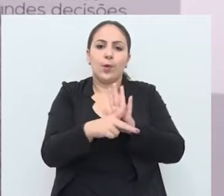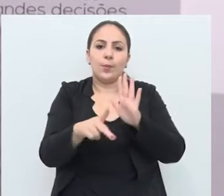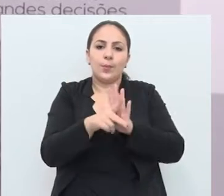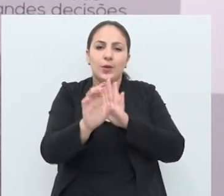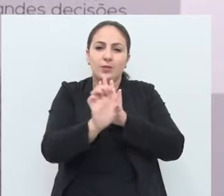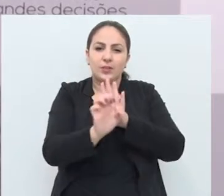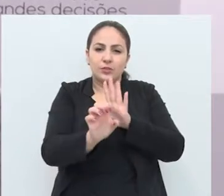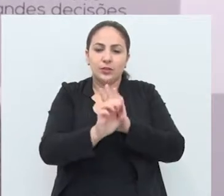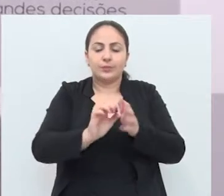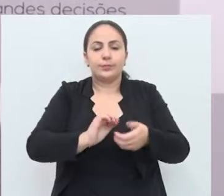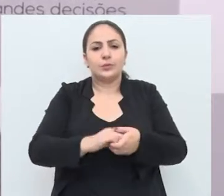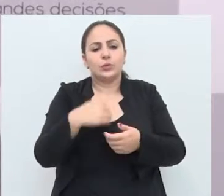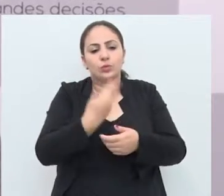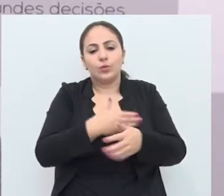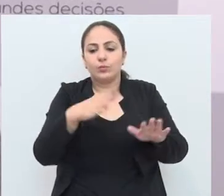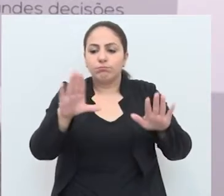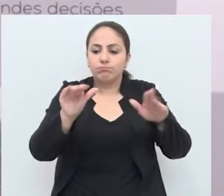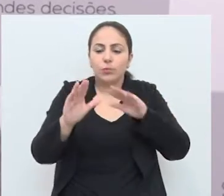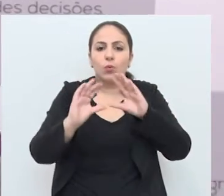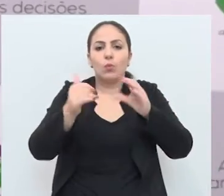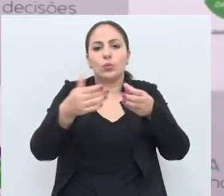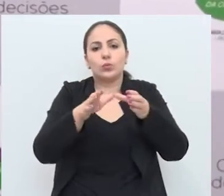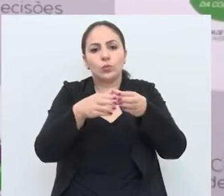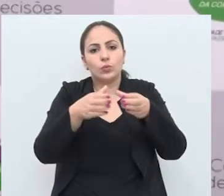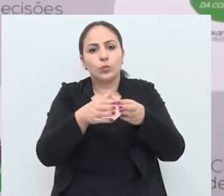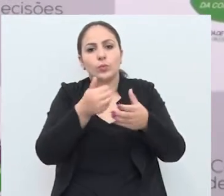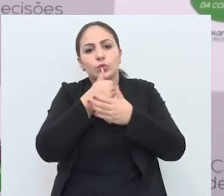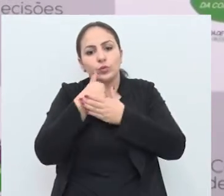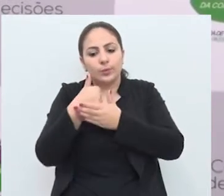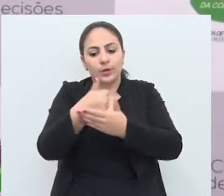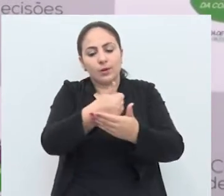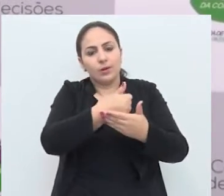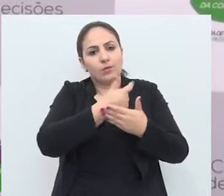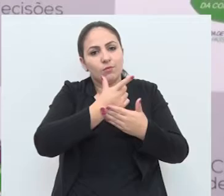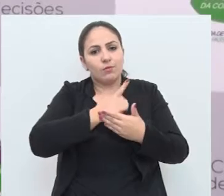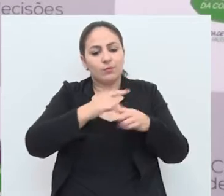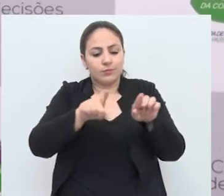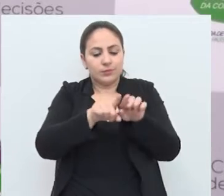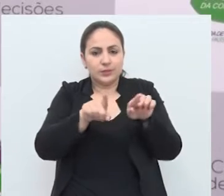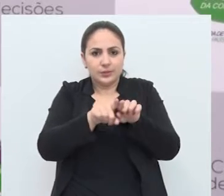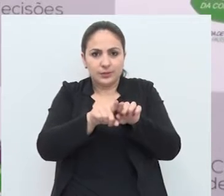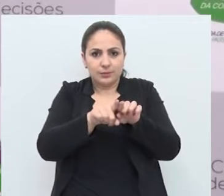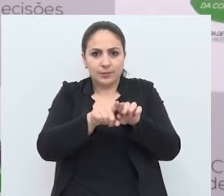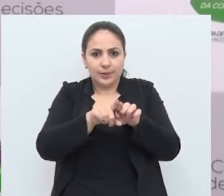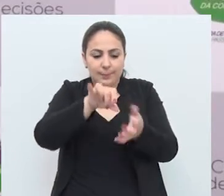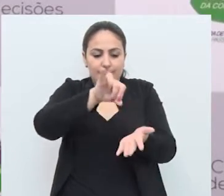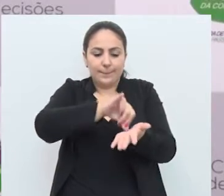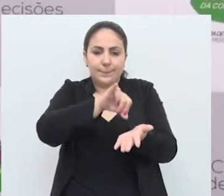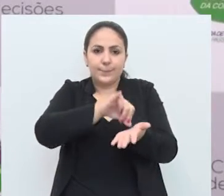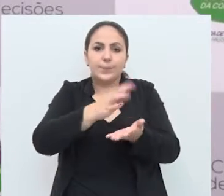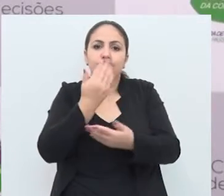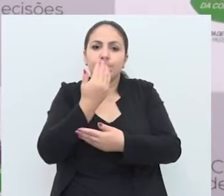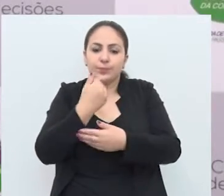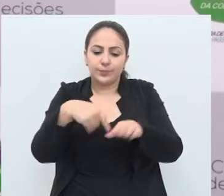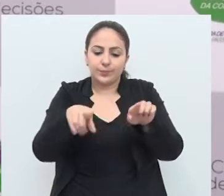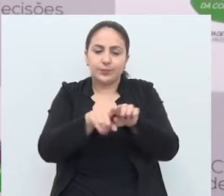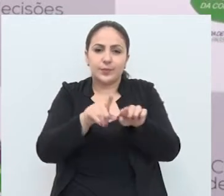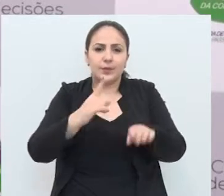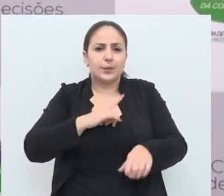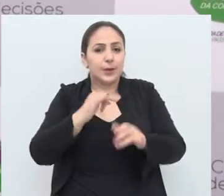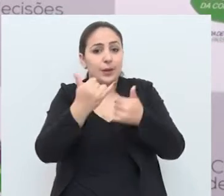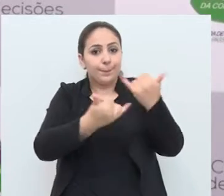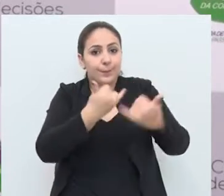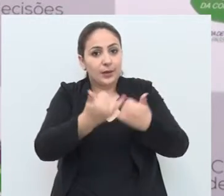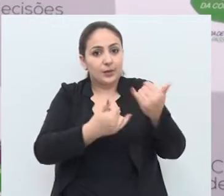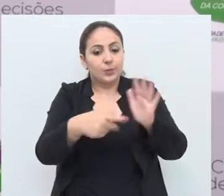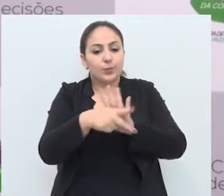um tempo ali com outras bandas, chimarrão, vai ter uma praça de alimentação, vai ter